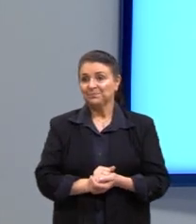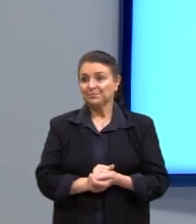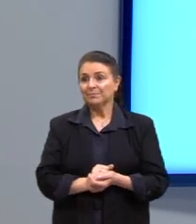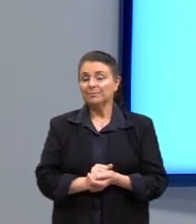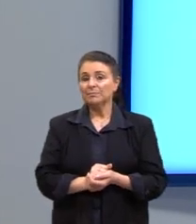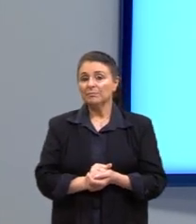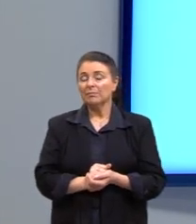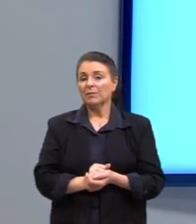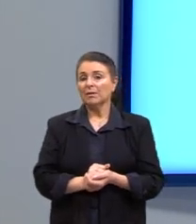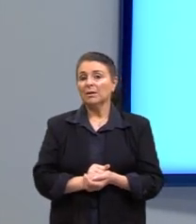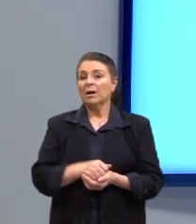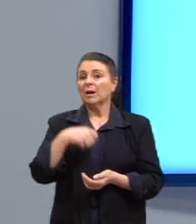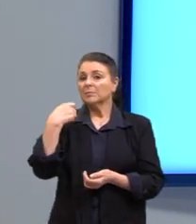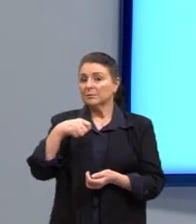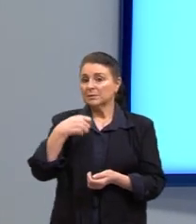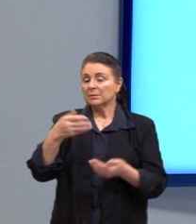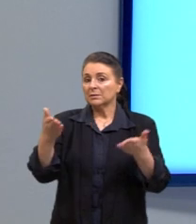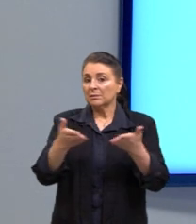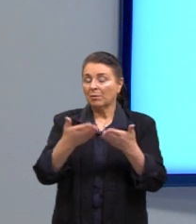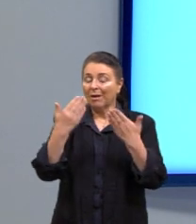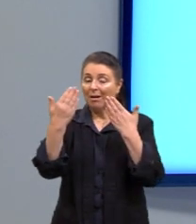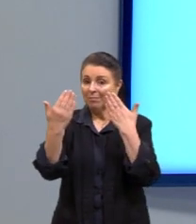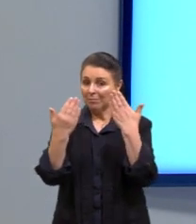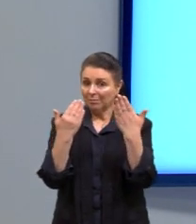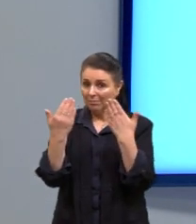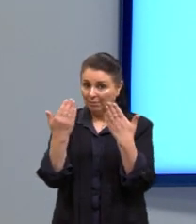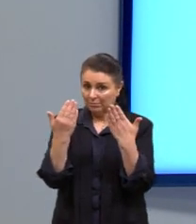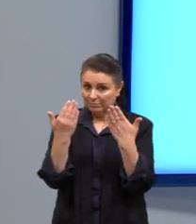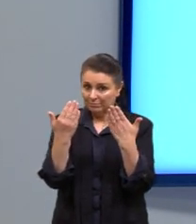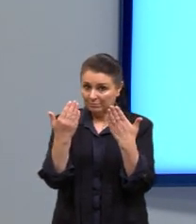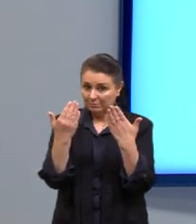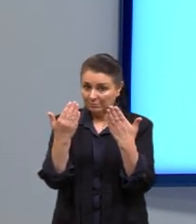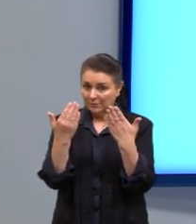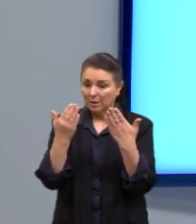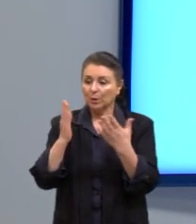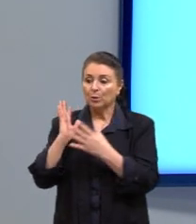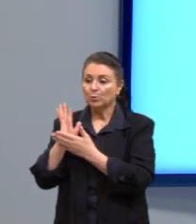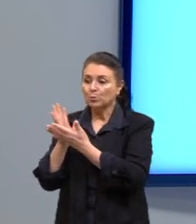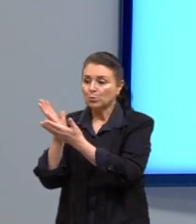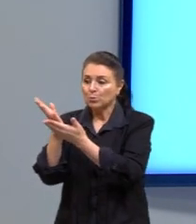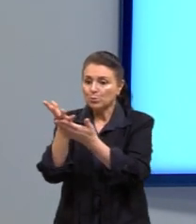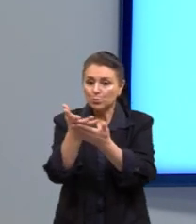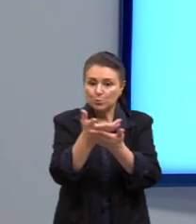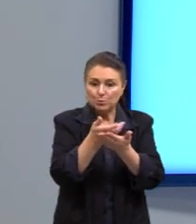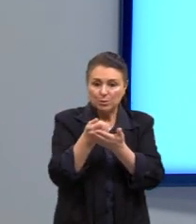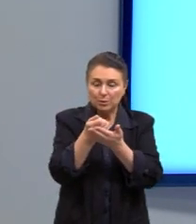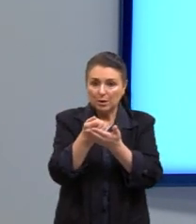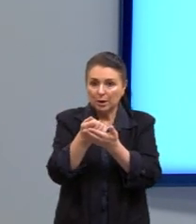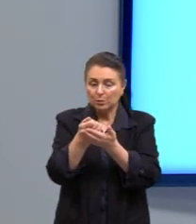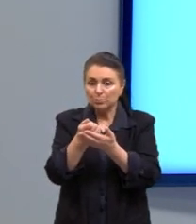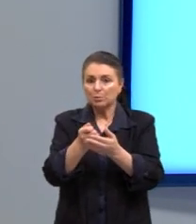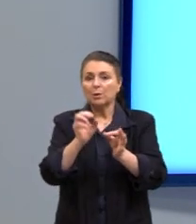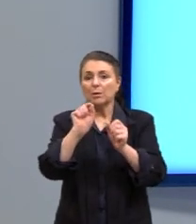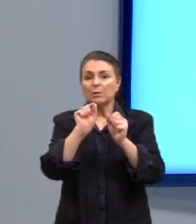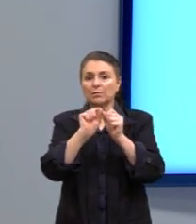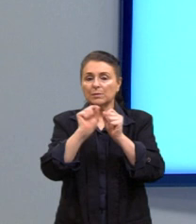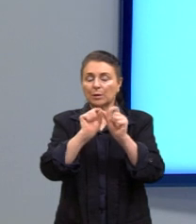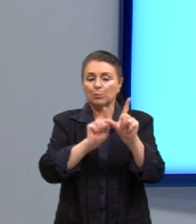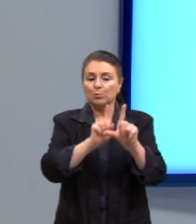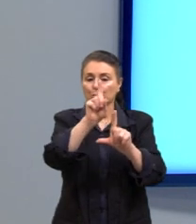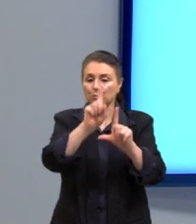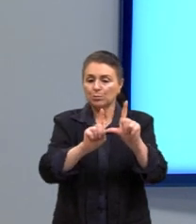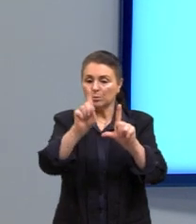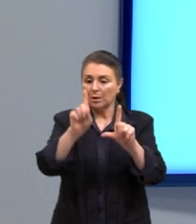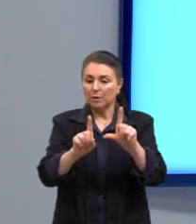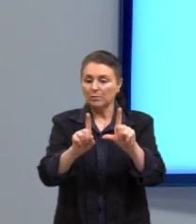E aí, nós precisamos analisar, né, esses dados. Nós montamos ali o gráfico, mas eu